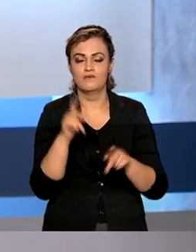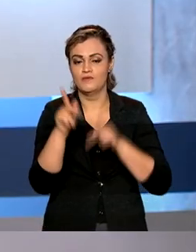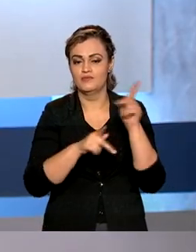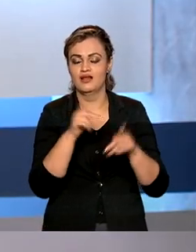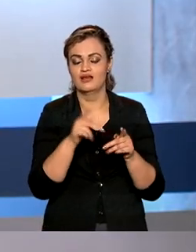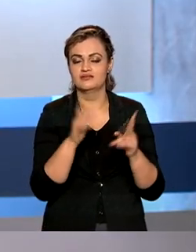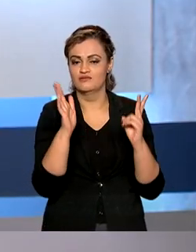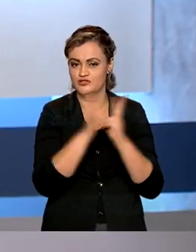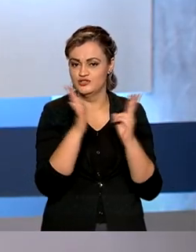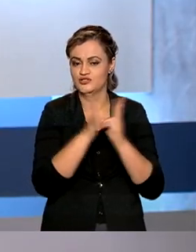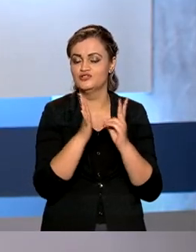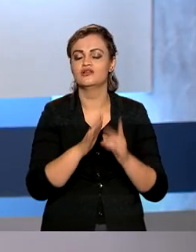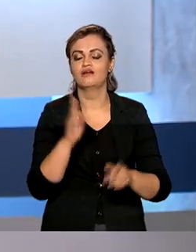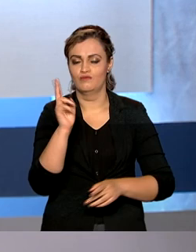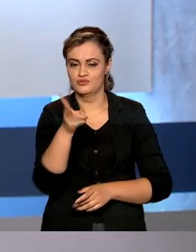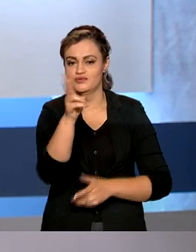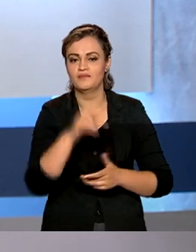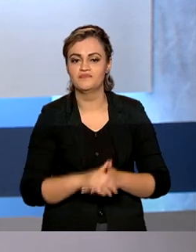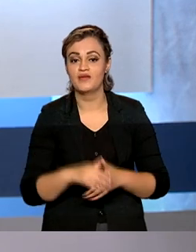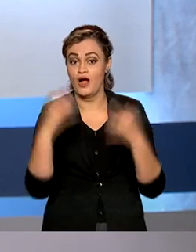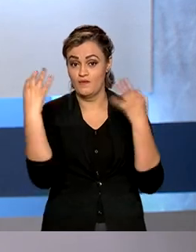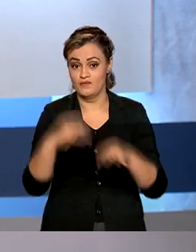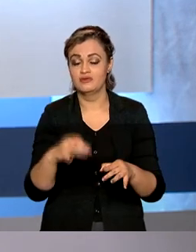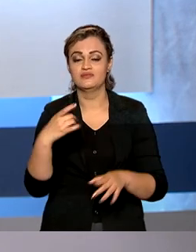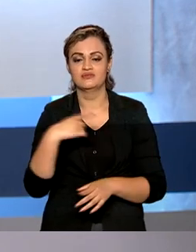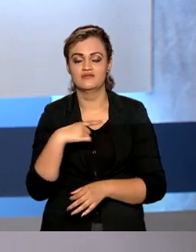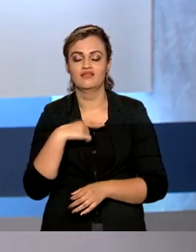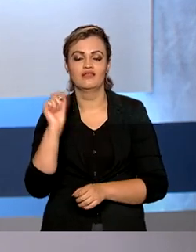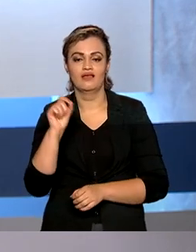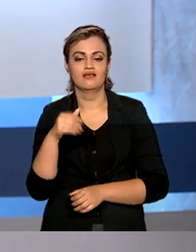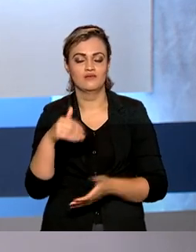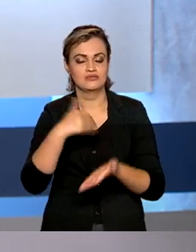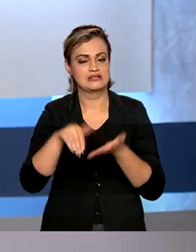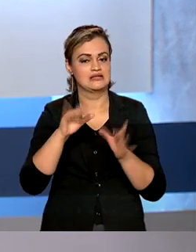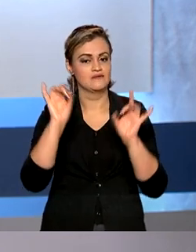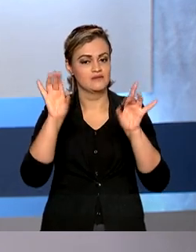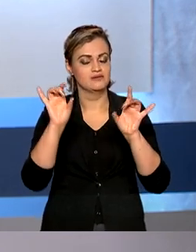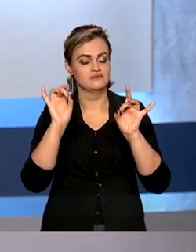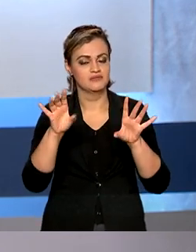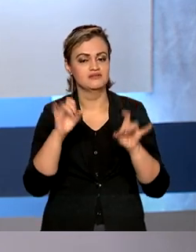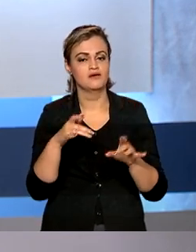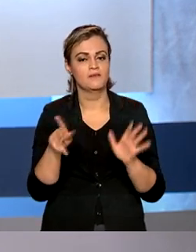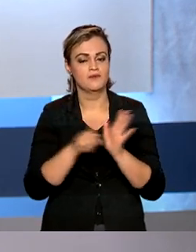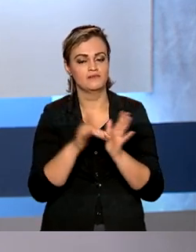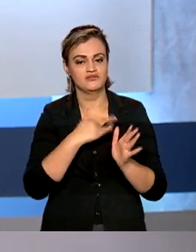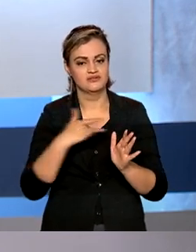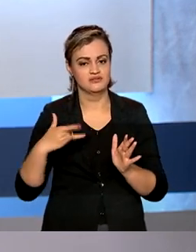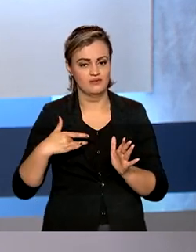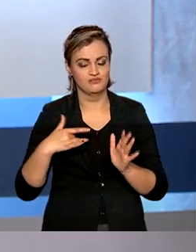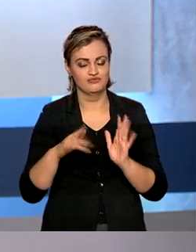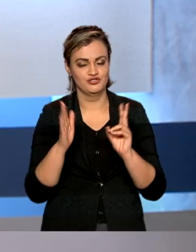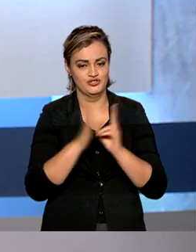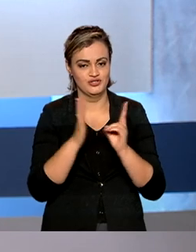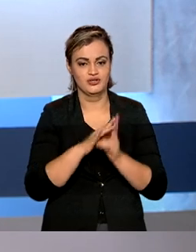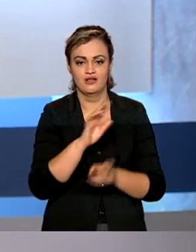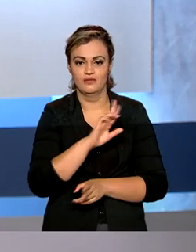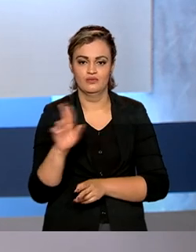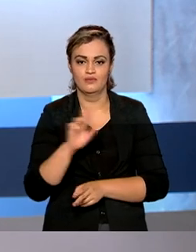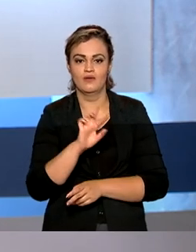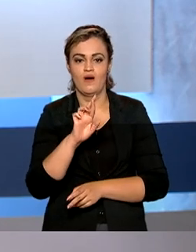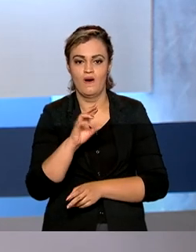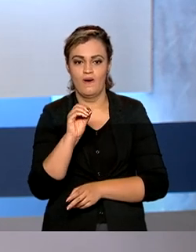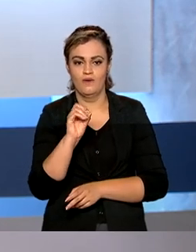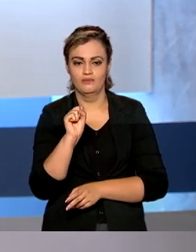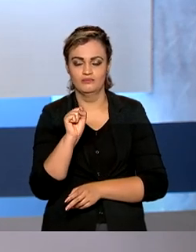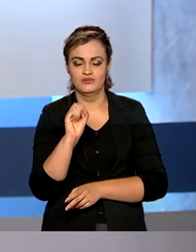segue em ritmo acelerado. A afirmação foi feita pelo Secretário Especial de Saúde Indígena do Ministério da Saúde, Robson Santos da